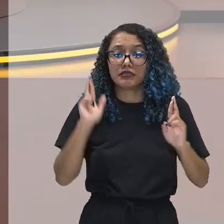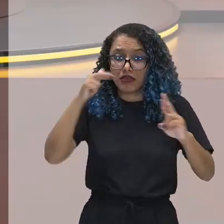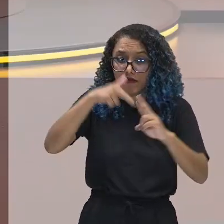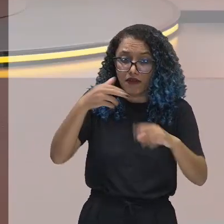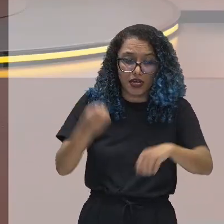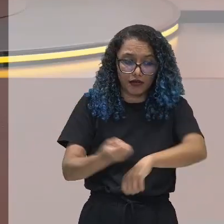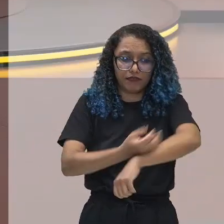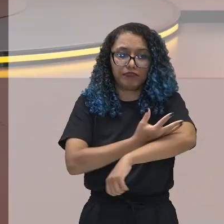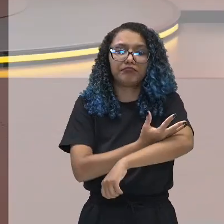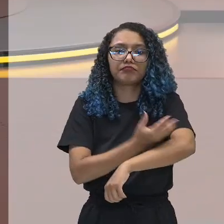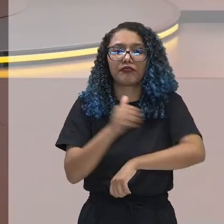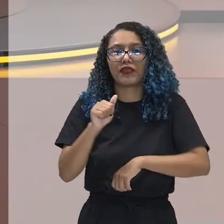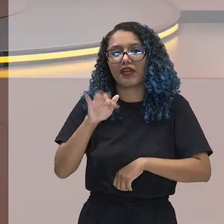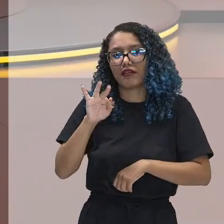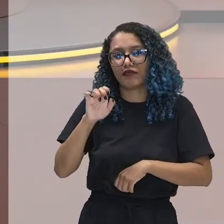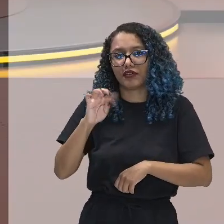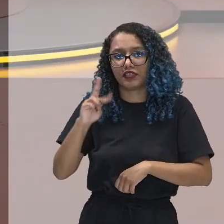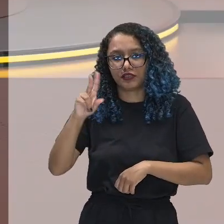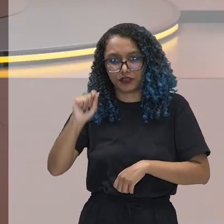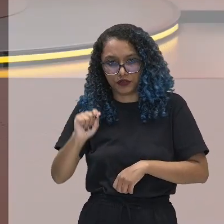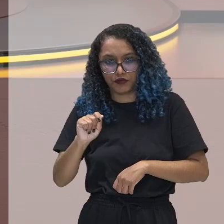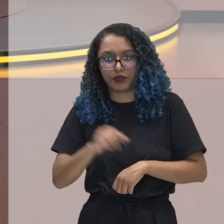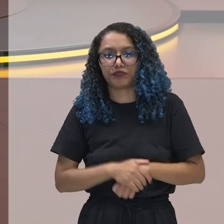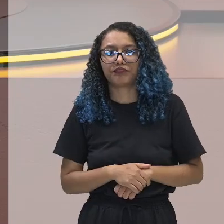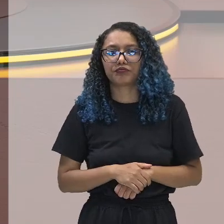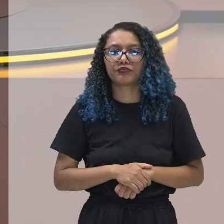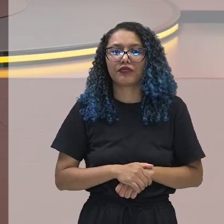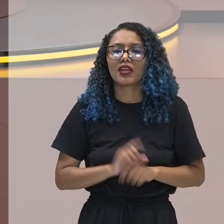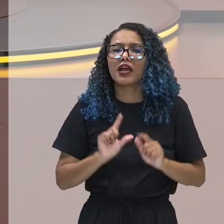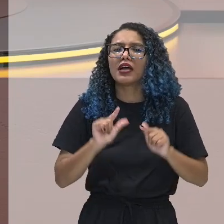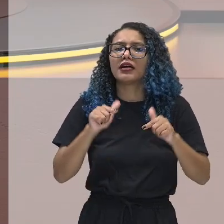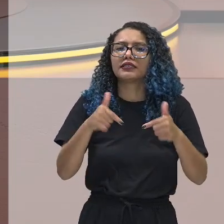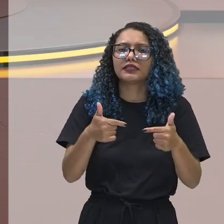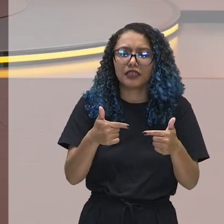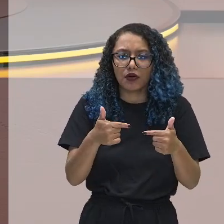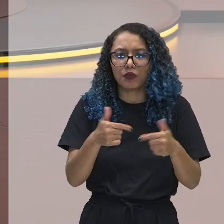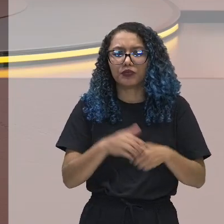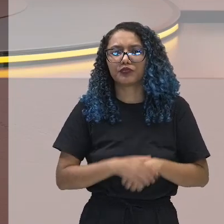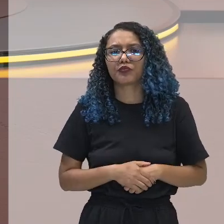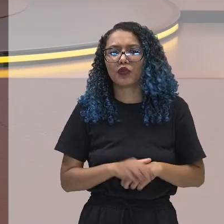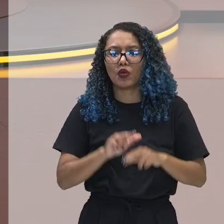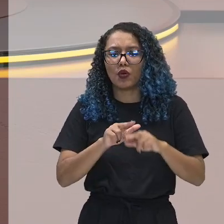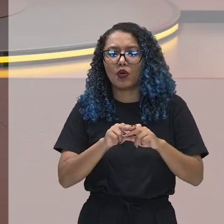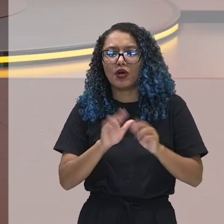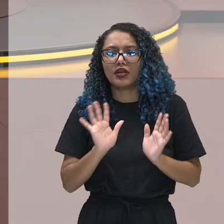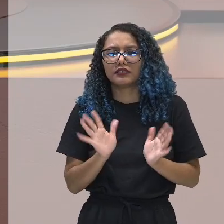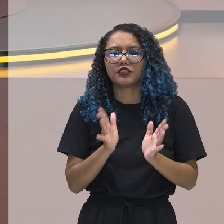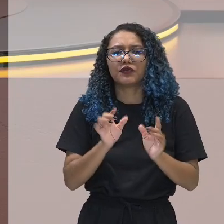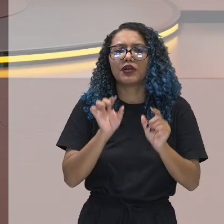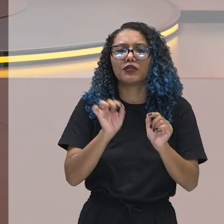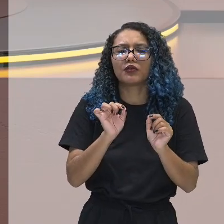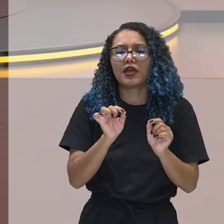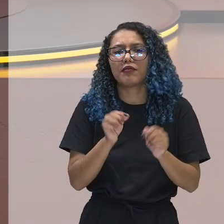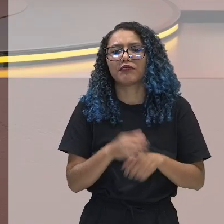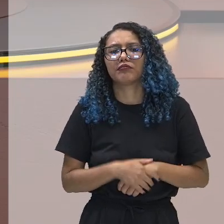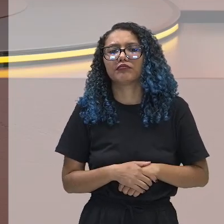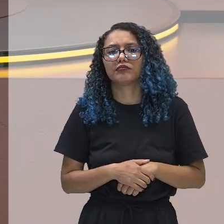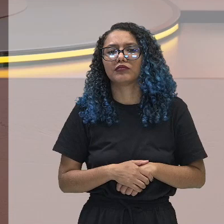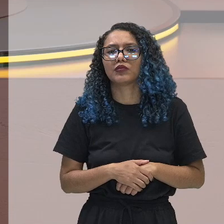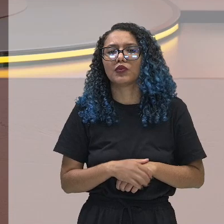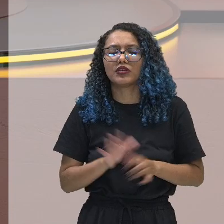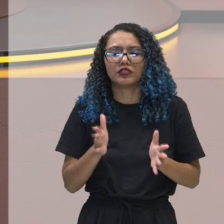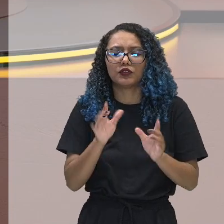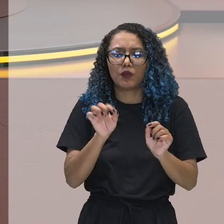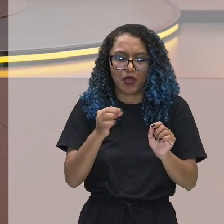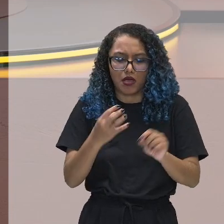a conduta é motivada por sentimentos tais como orgulho, vingança,